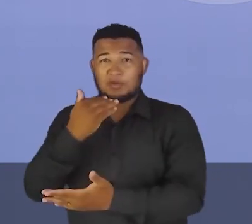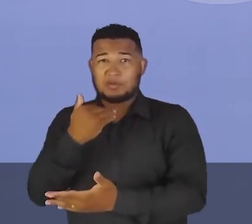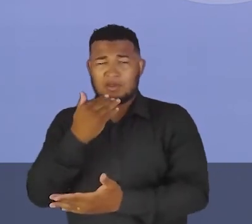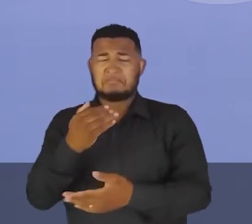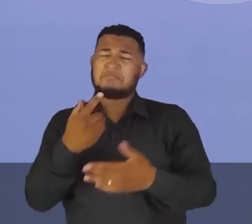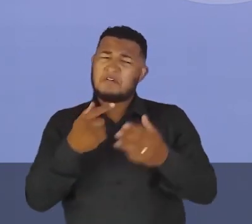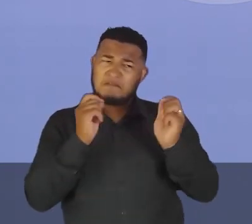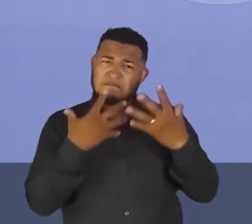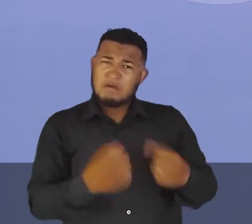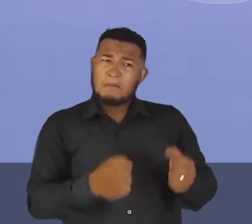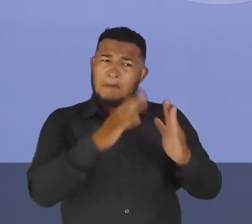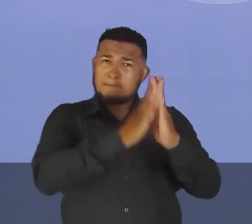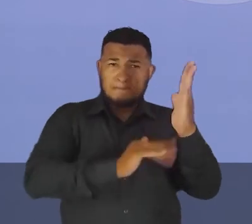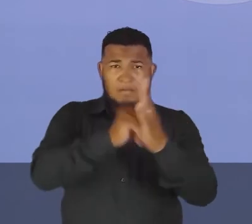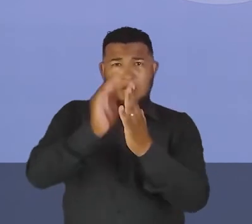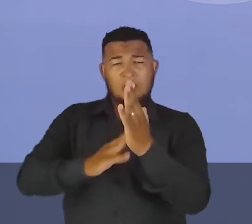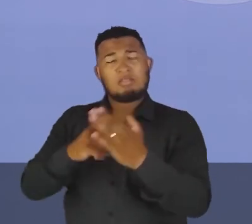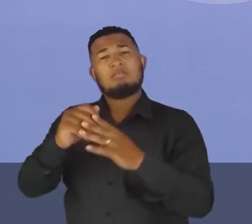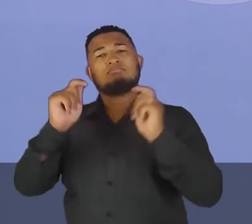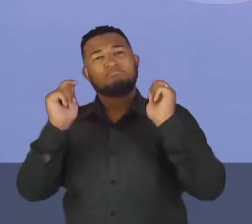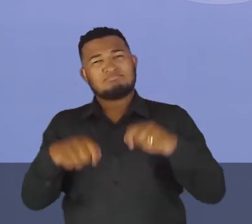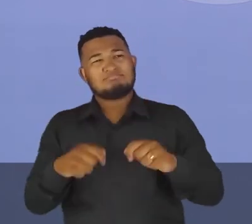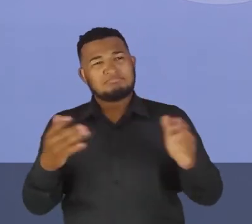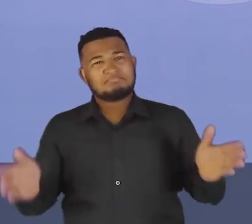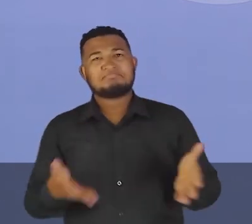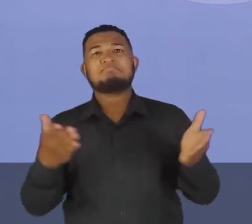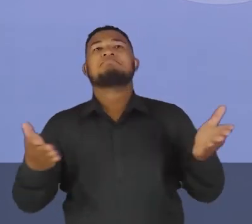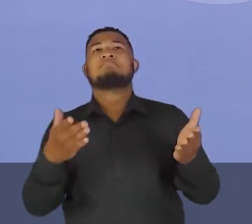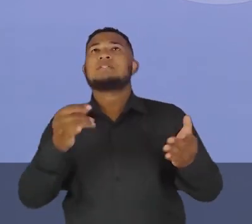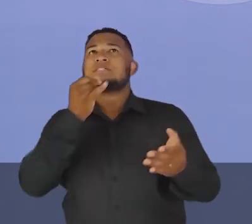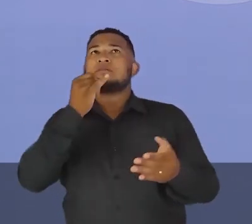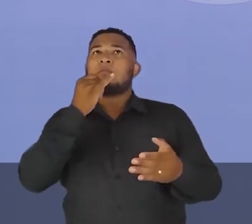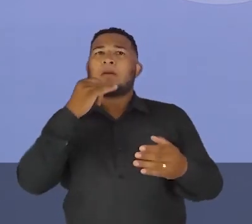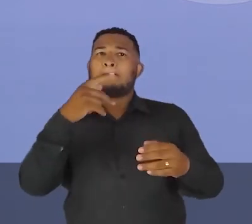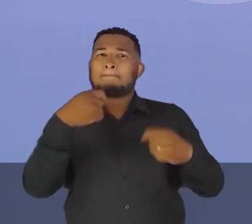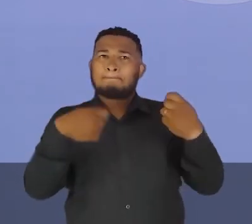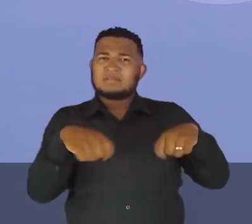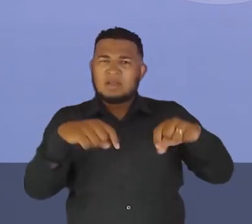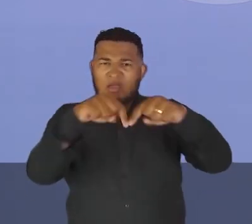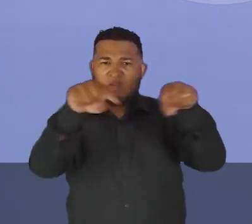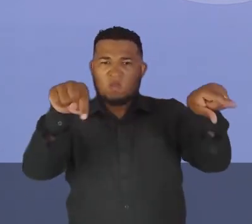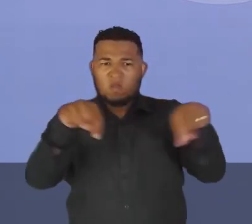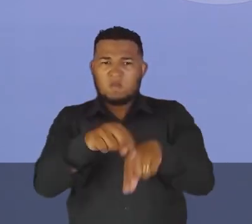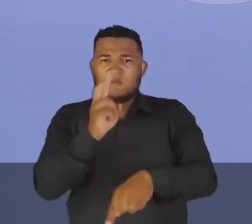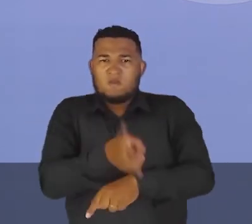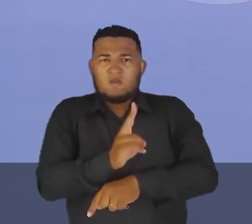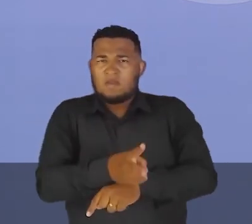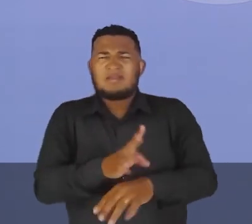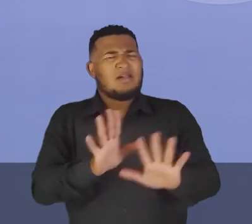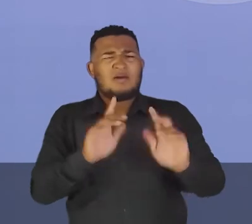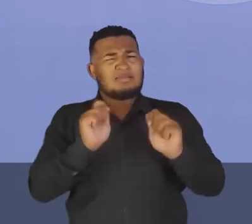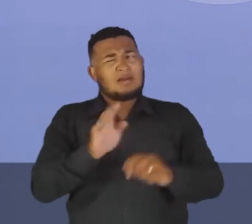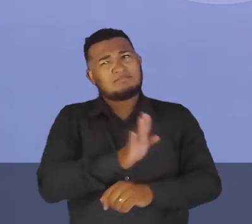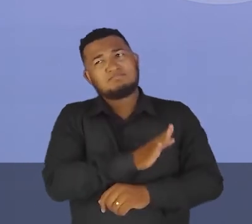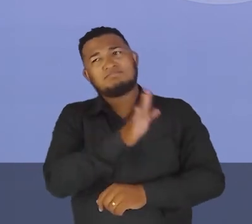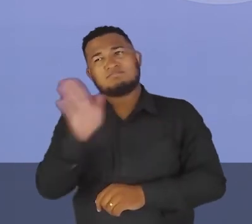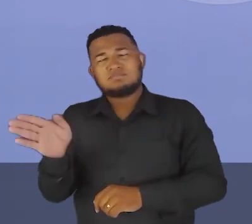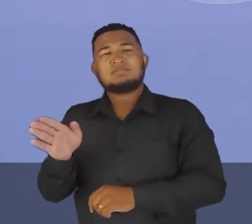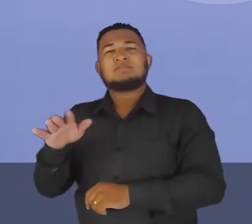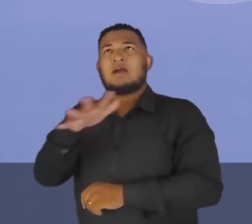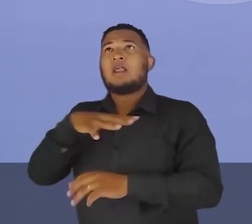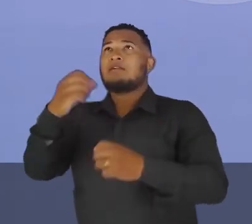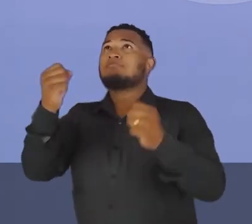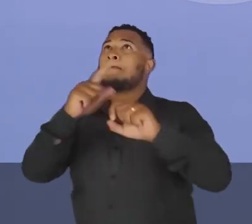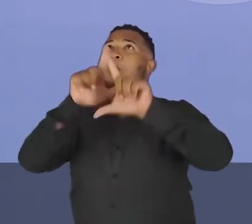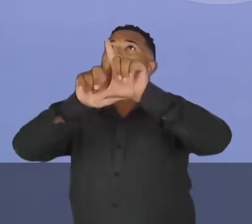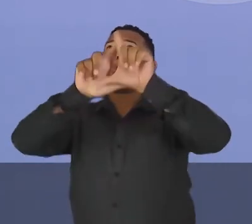os baldes, vamos fazer isso, tá? Promover atividades a céu aberto. A precisa ficar o tempo todo na sala de aula. Você pode ir para o campo, né? Você pode ir para a sua escola,